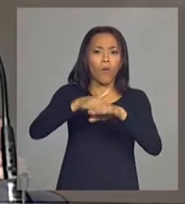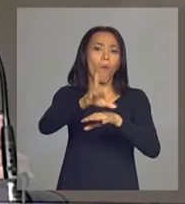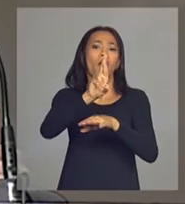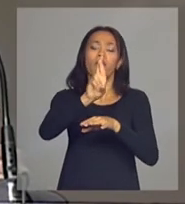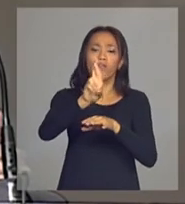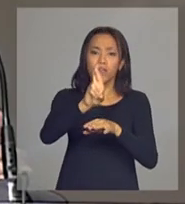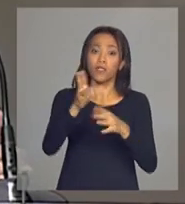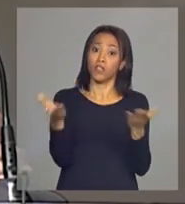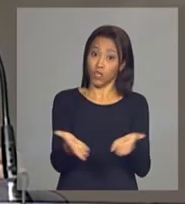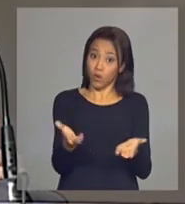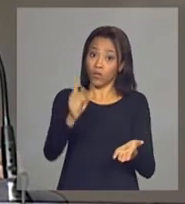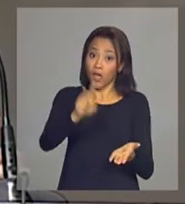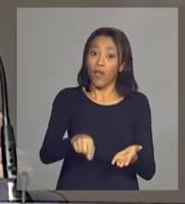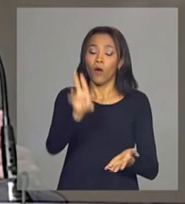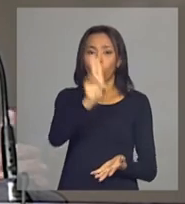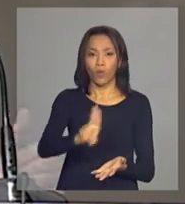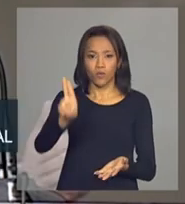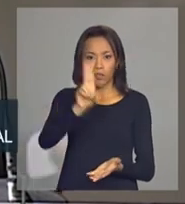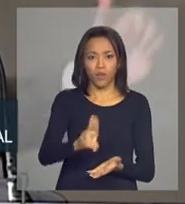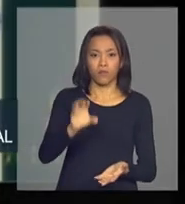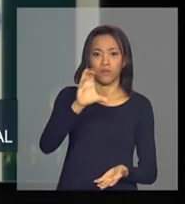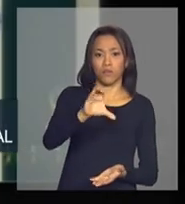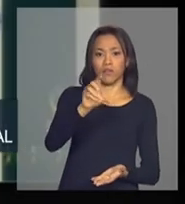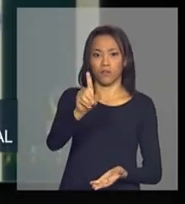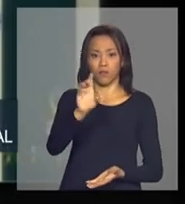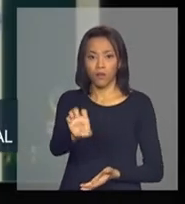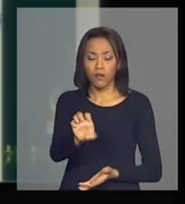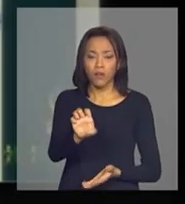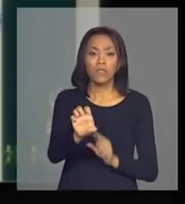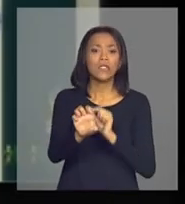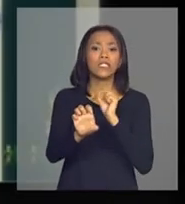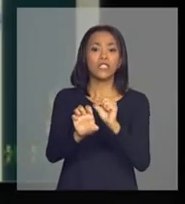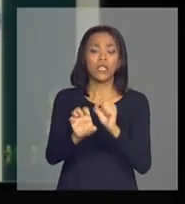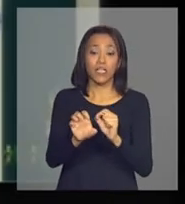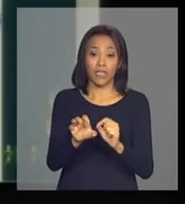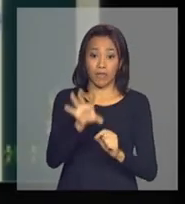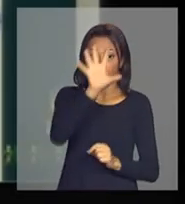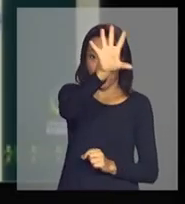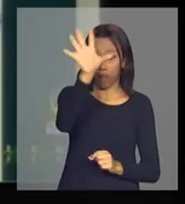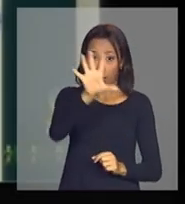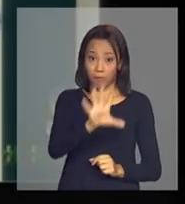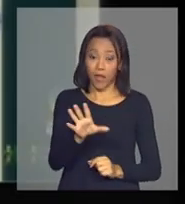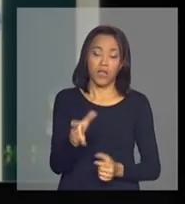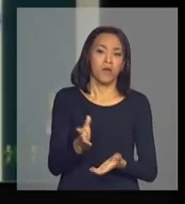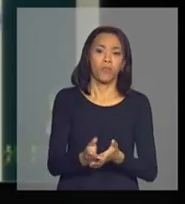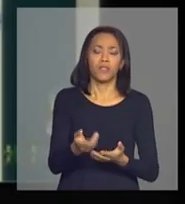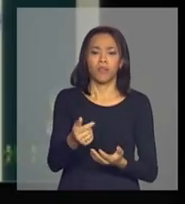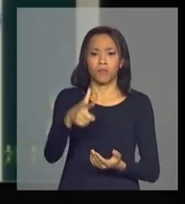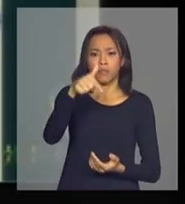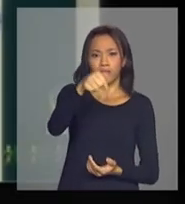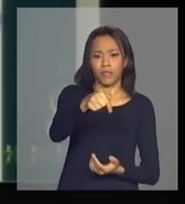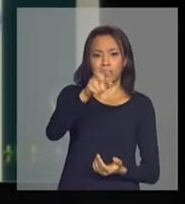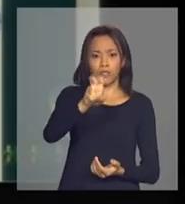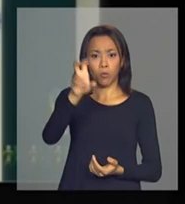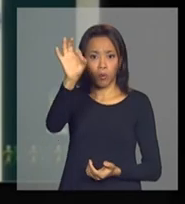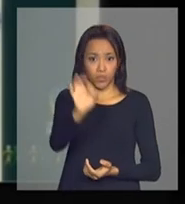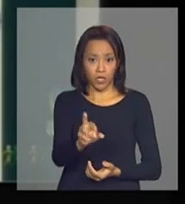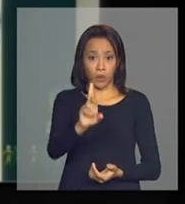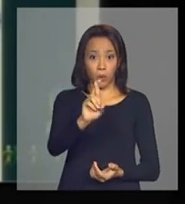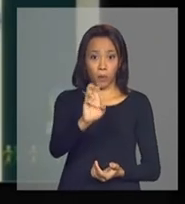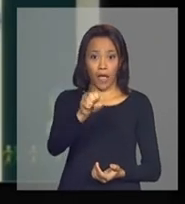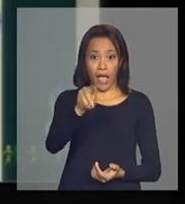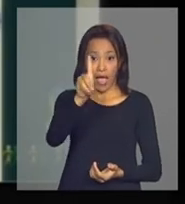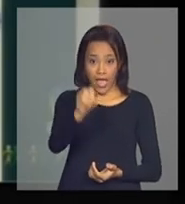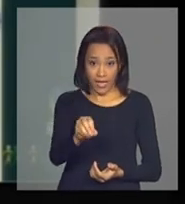utilizada no âmbito da OCDE, das regiões com renda per capita abaixo de 75% da média